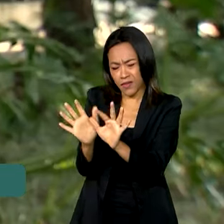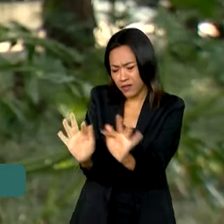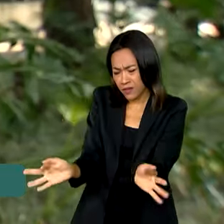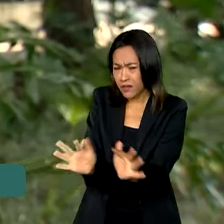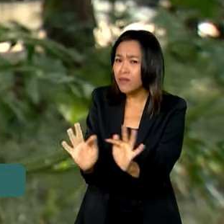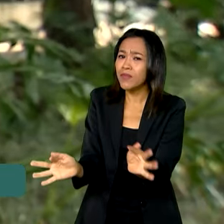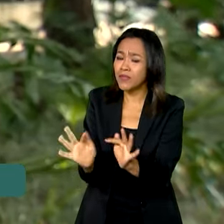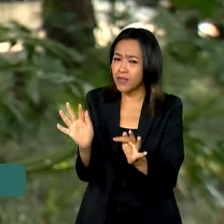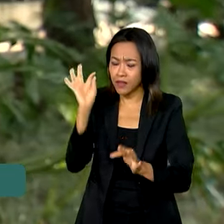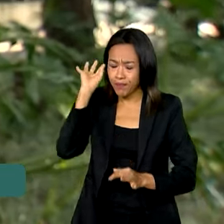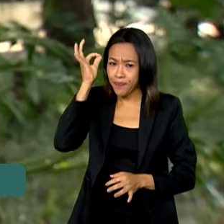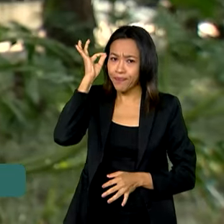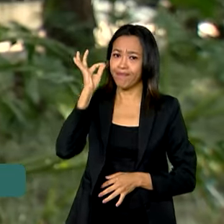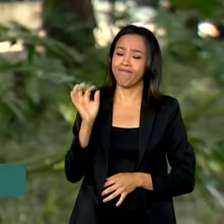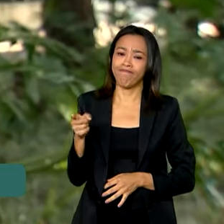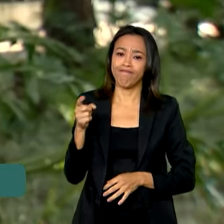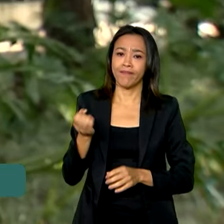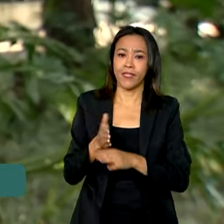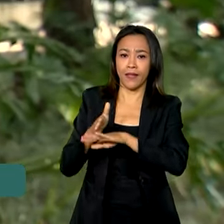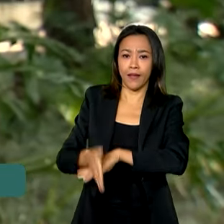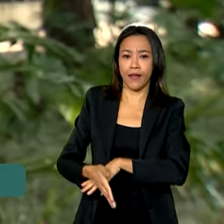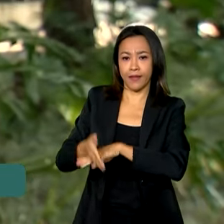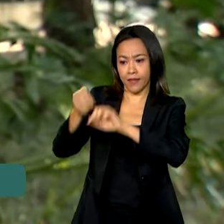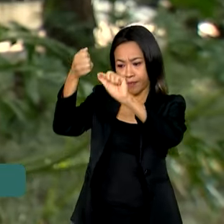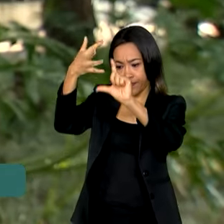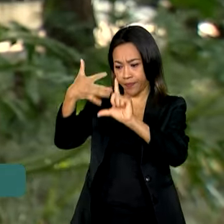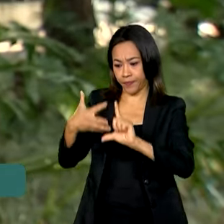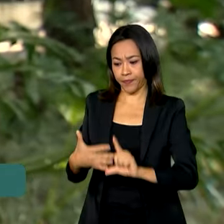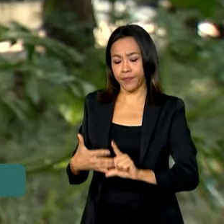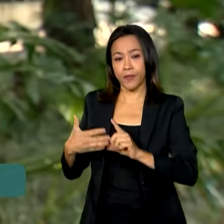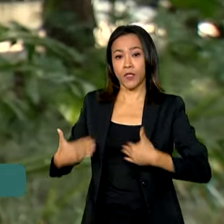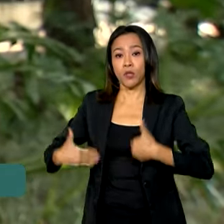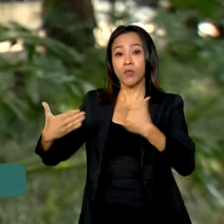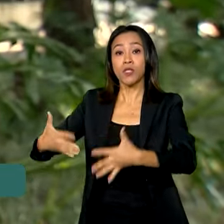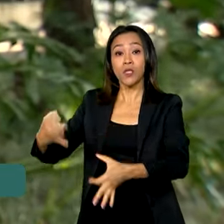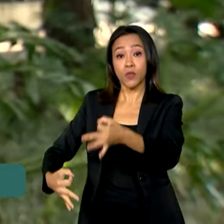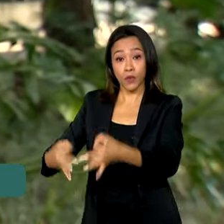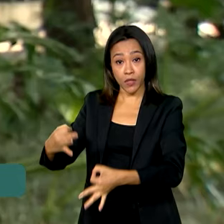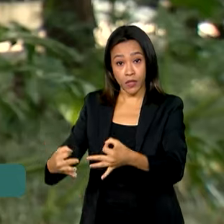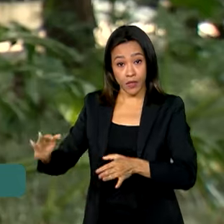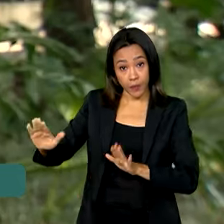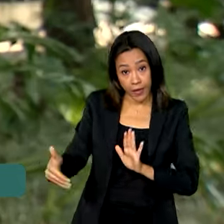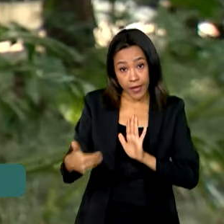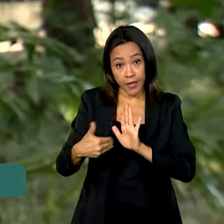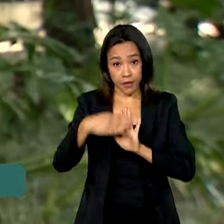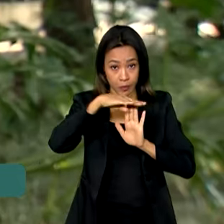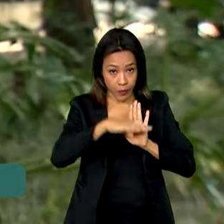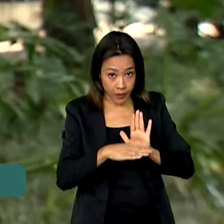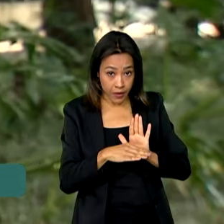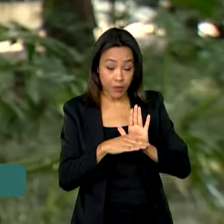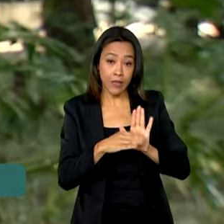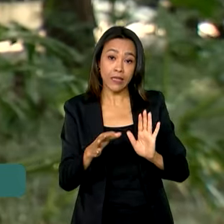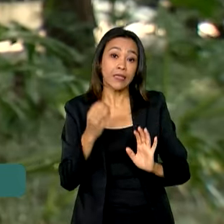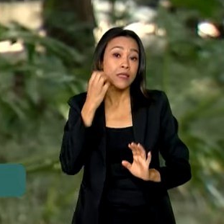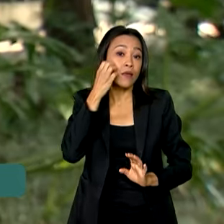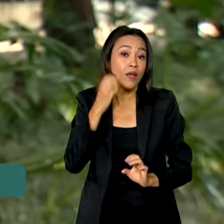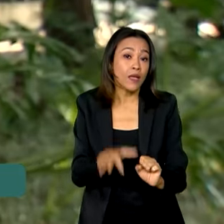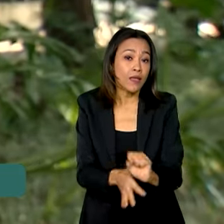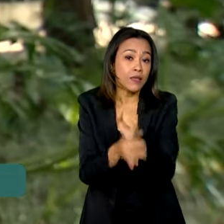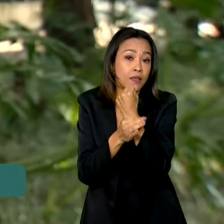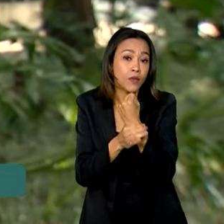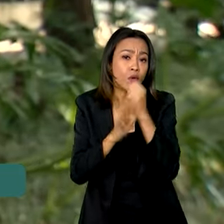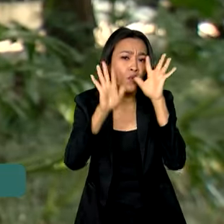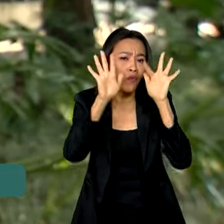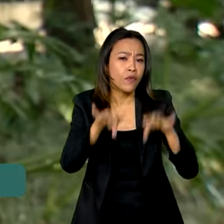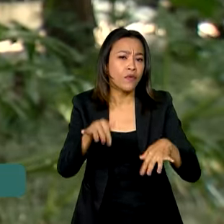simples e rápida, no site do Ministério da Justiça. O programa celular seguro foi lançado no final do